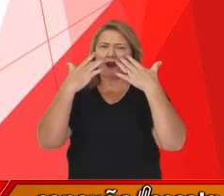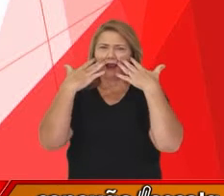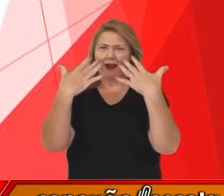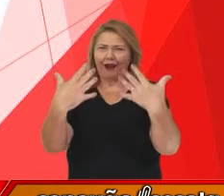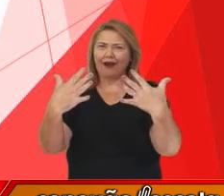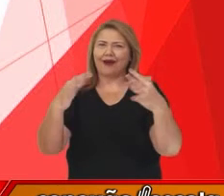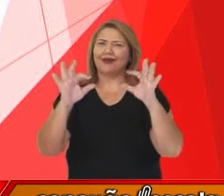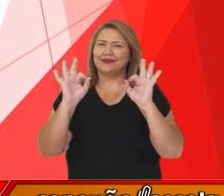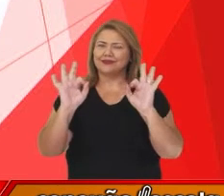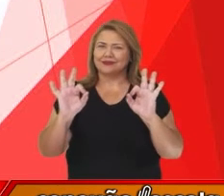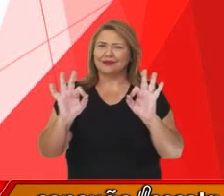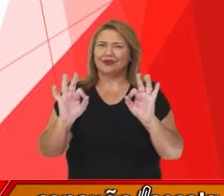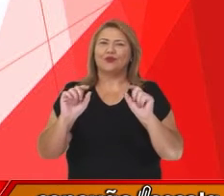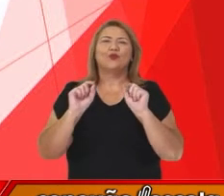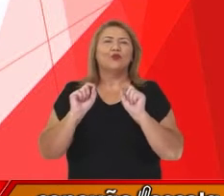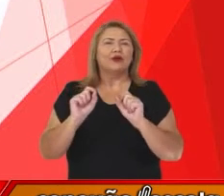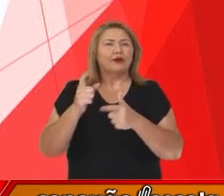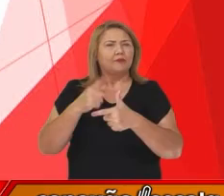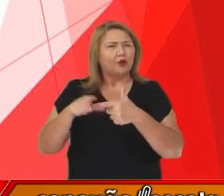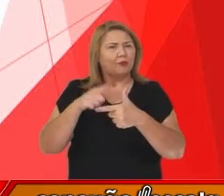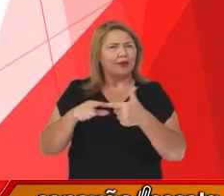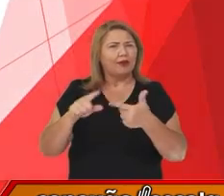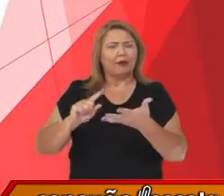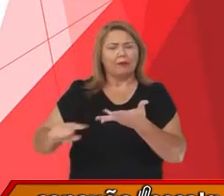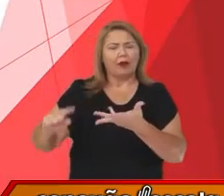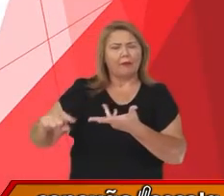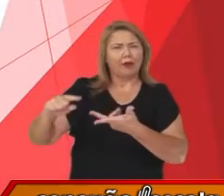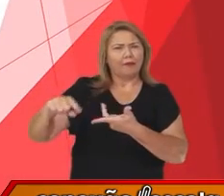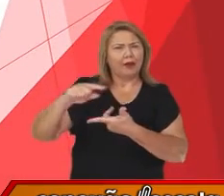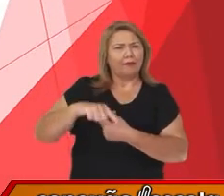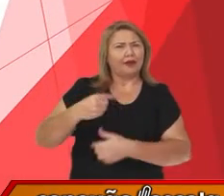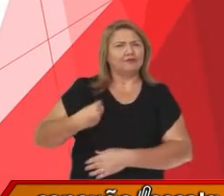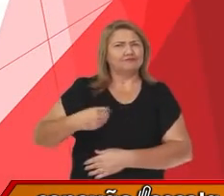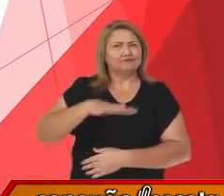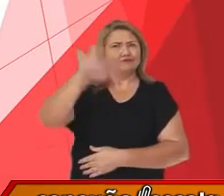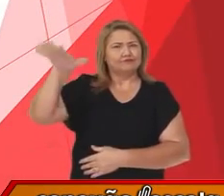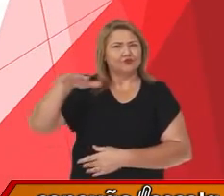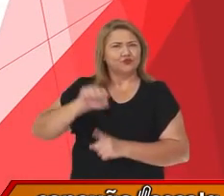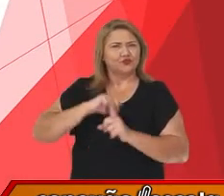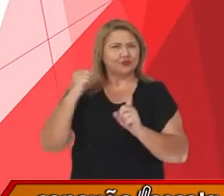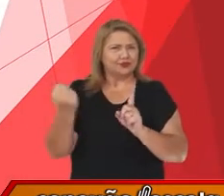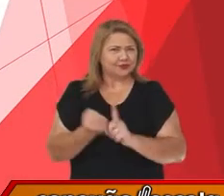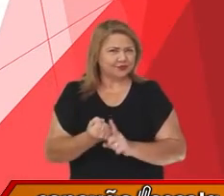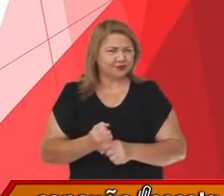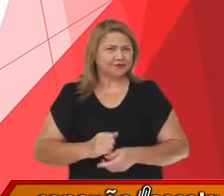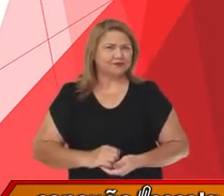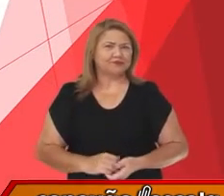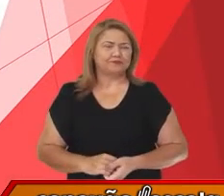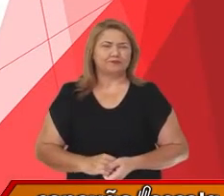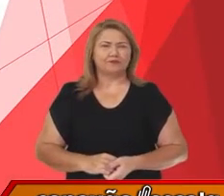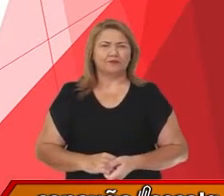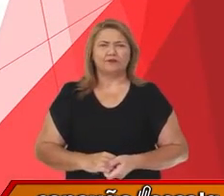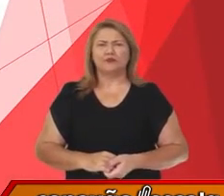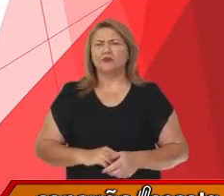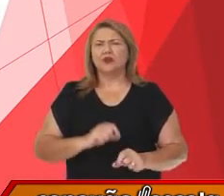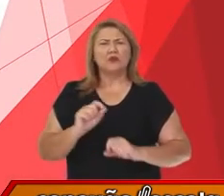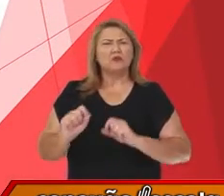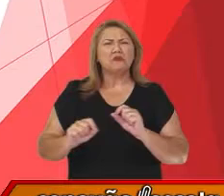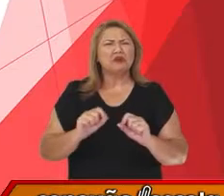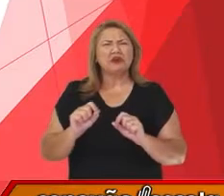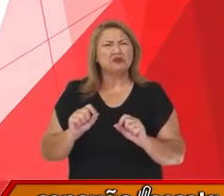de vocês quanto aos problemas que ainda estão presentes em nossa sociedade. O que é,